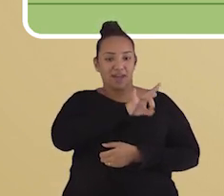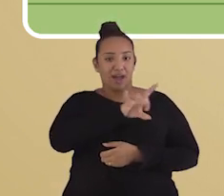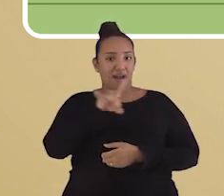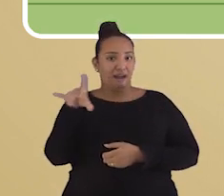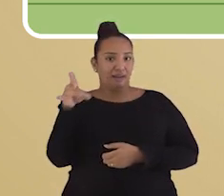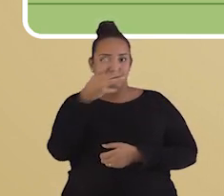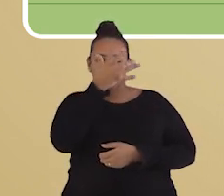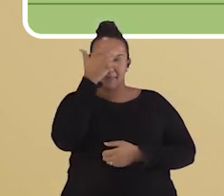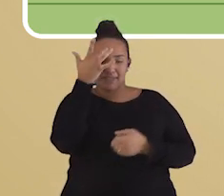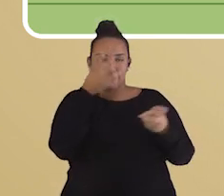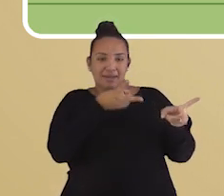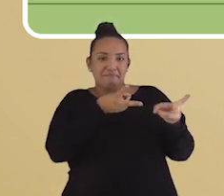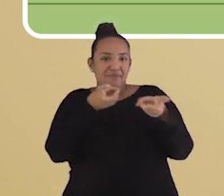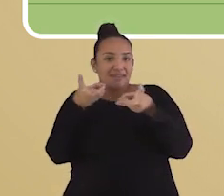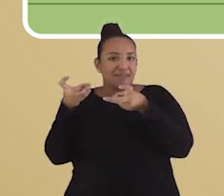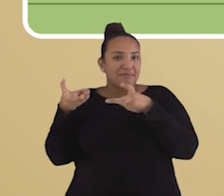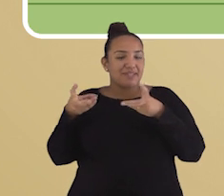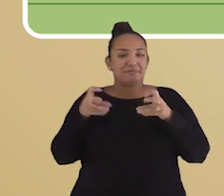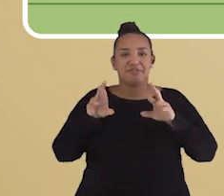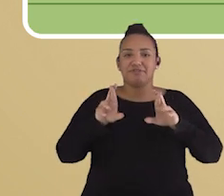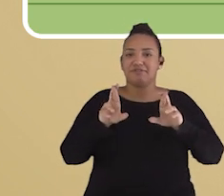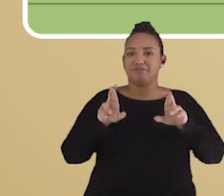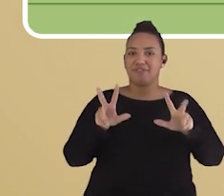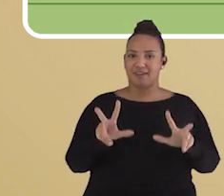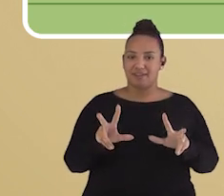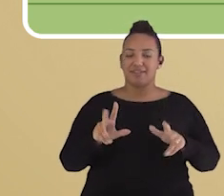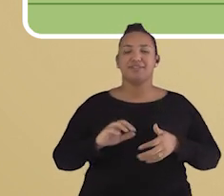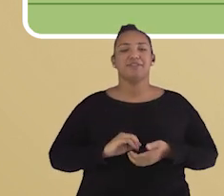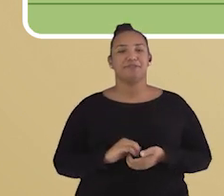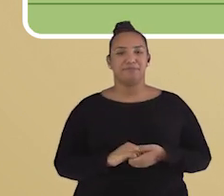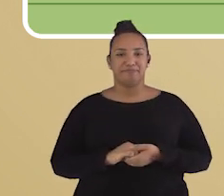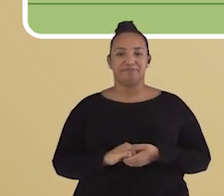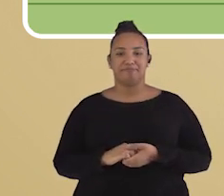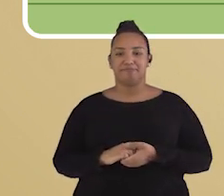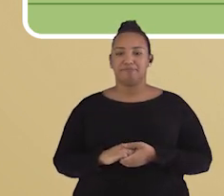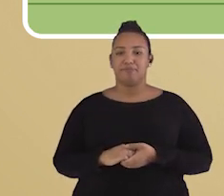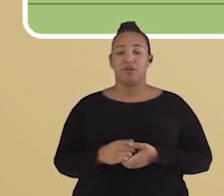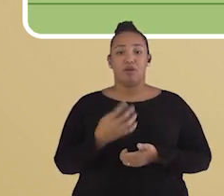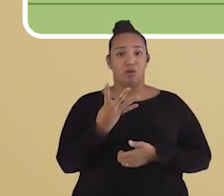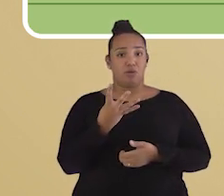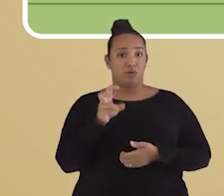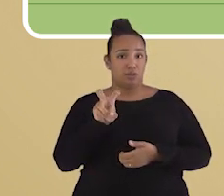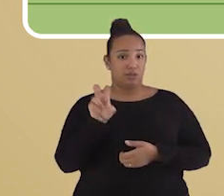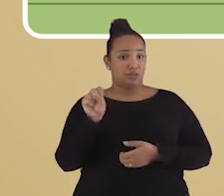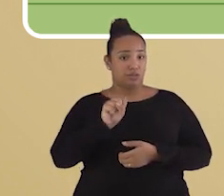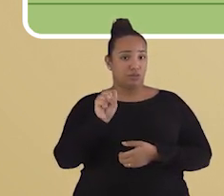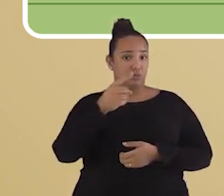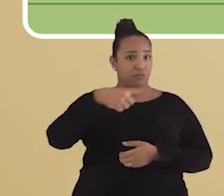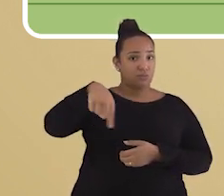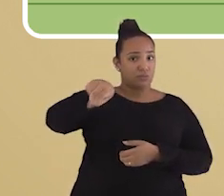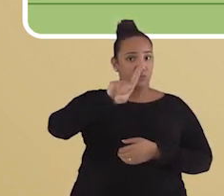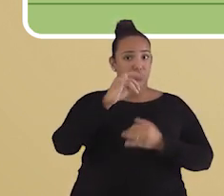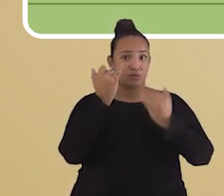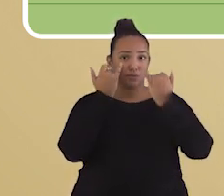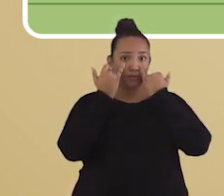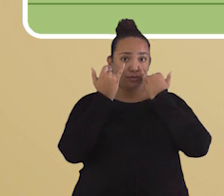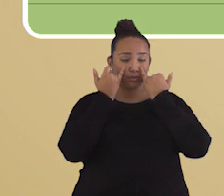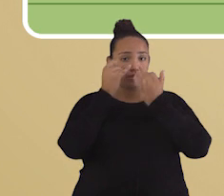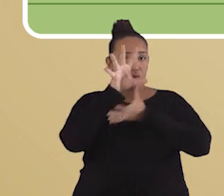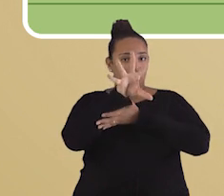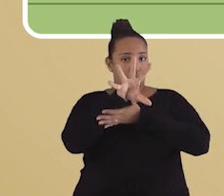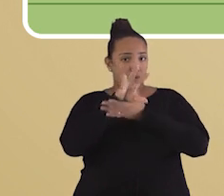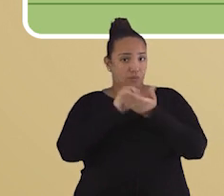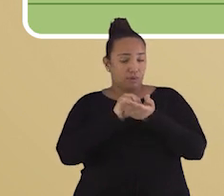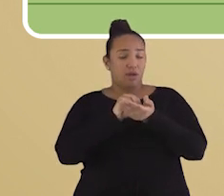percepções que vão surgir a partir de uma só paisagem. Vou dar 45 segundos para você anotar as